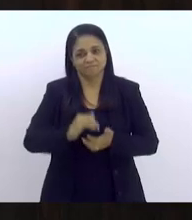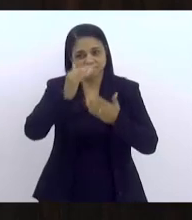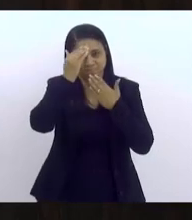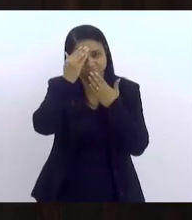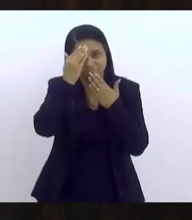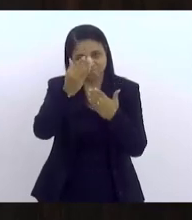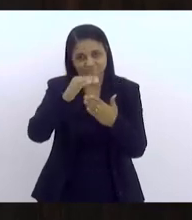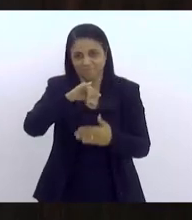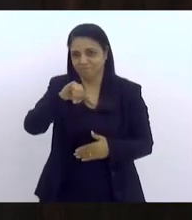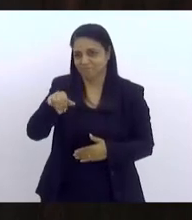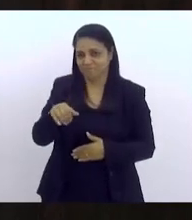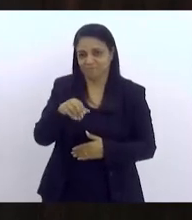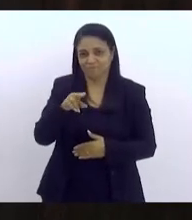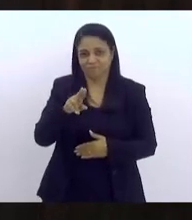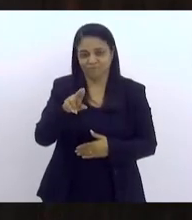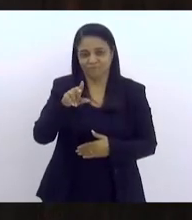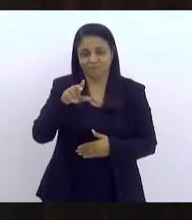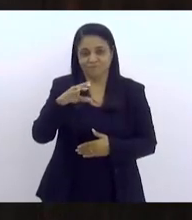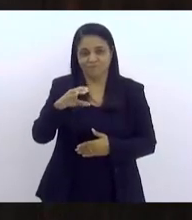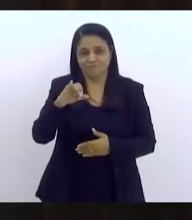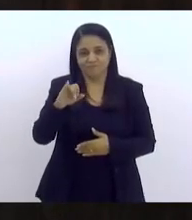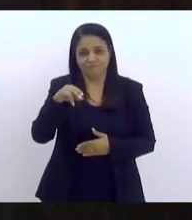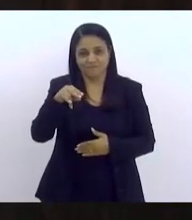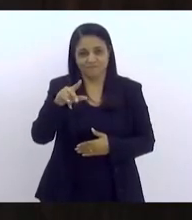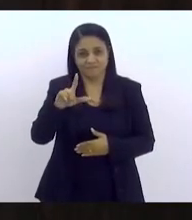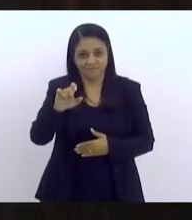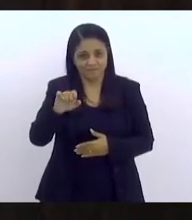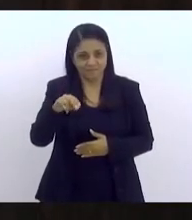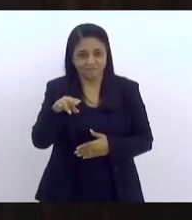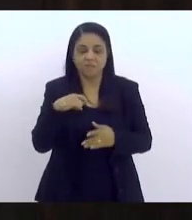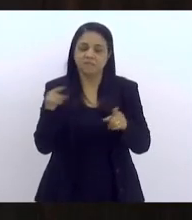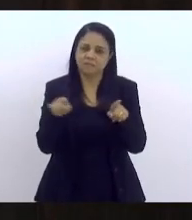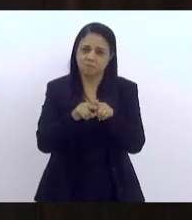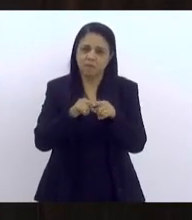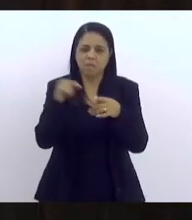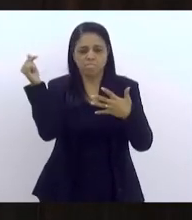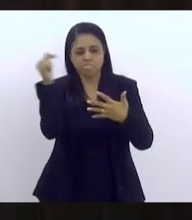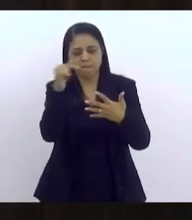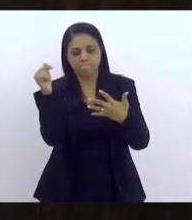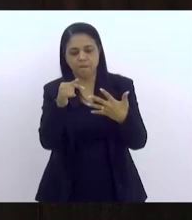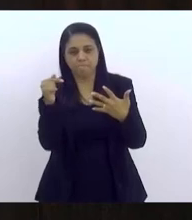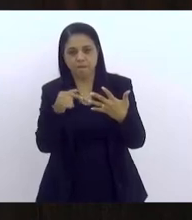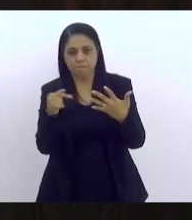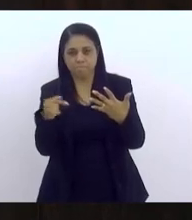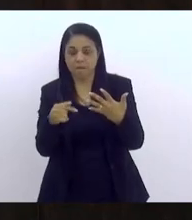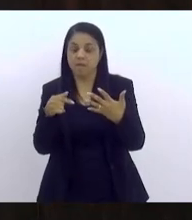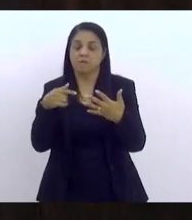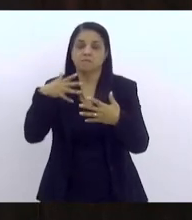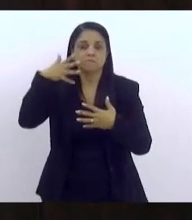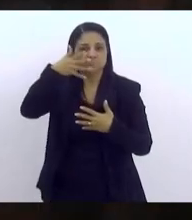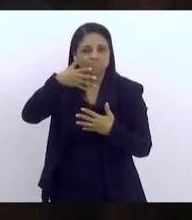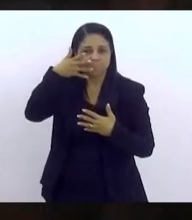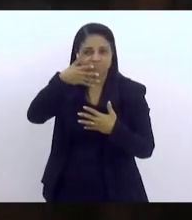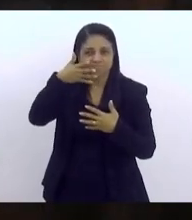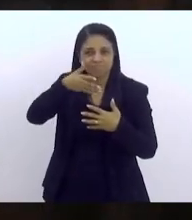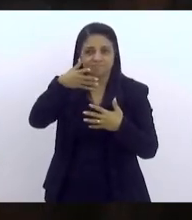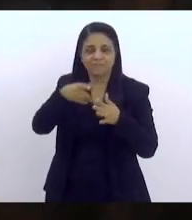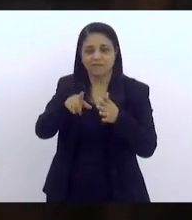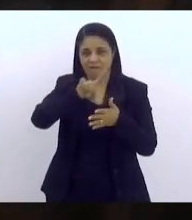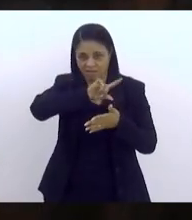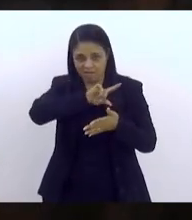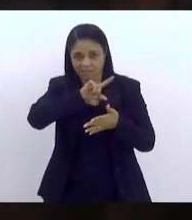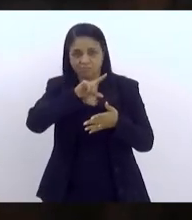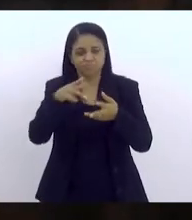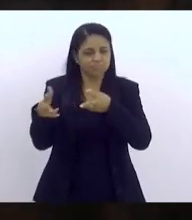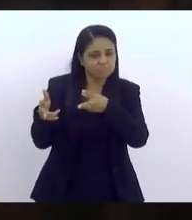professora Jocilene. E também fazendo alguns apontamentos, destaques na sua fala, de nós percebermos